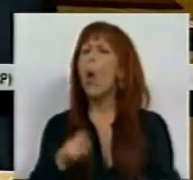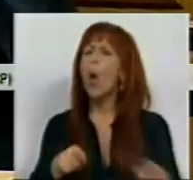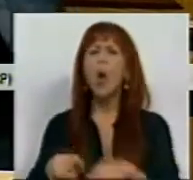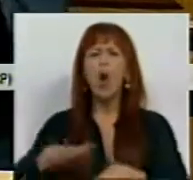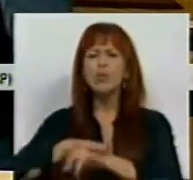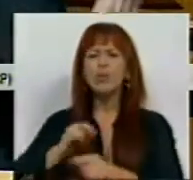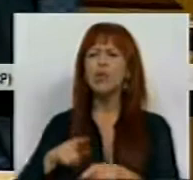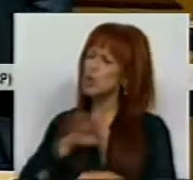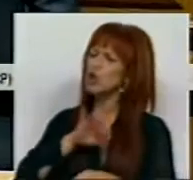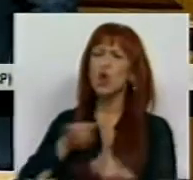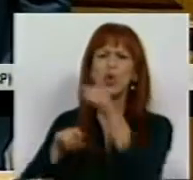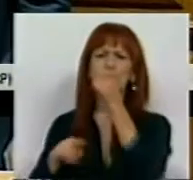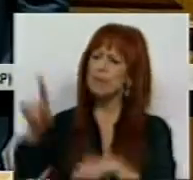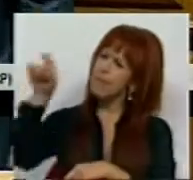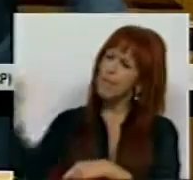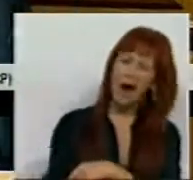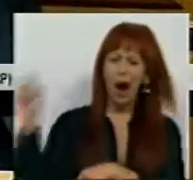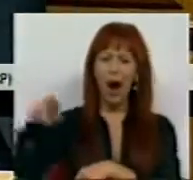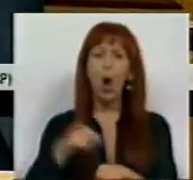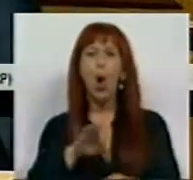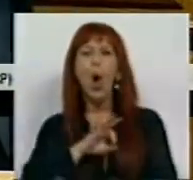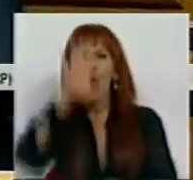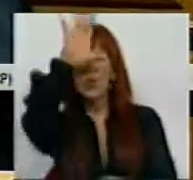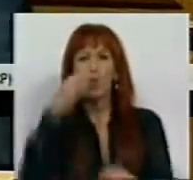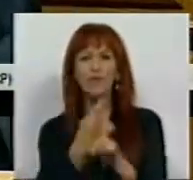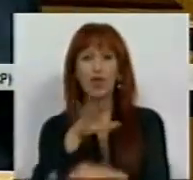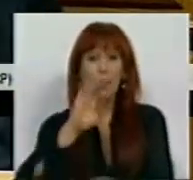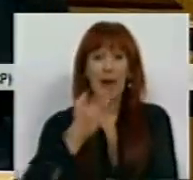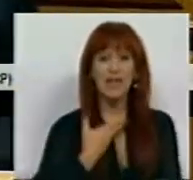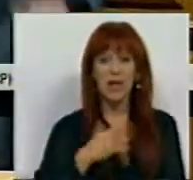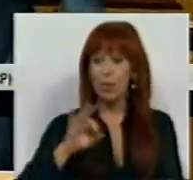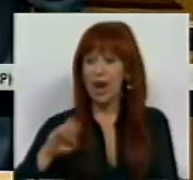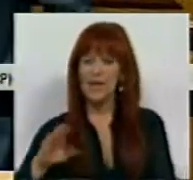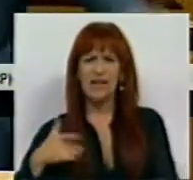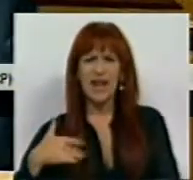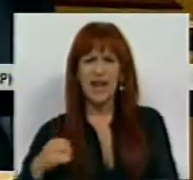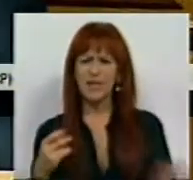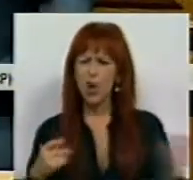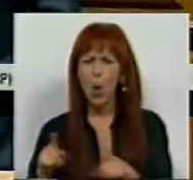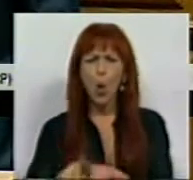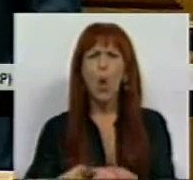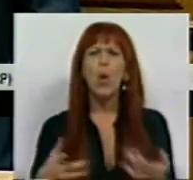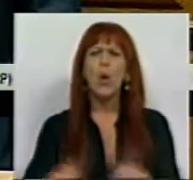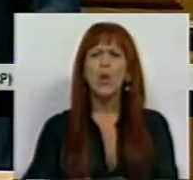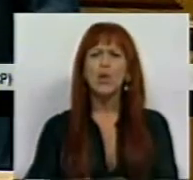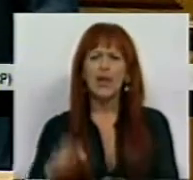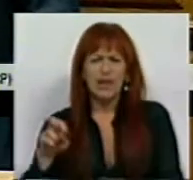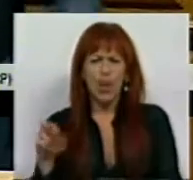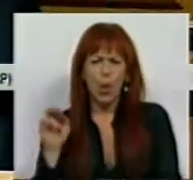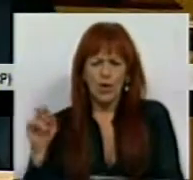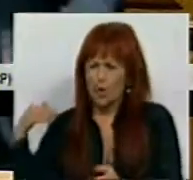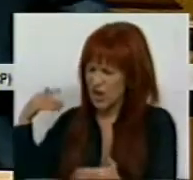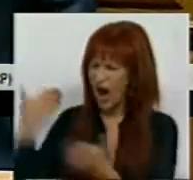administradores que os senhores nomearam? Ou foram os governos do PSD, do PS e do CDS, ao longo de quase 38 anos?